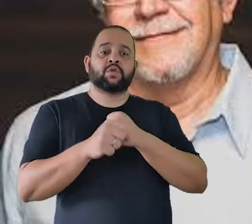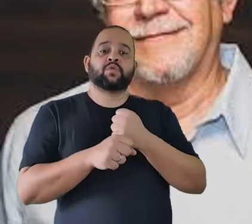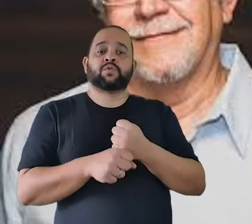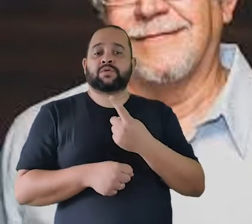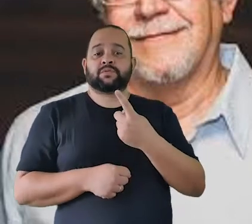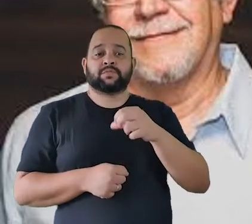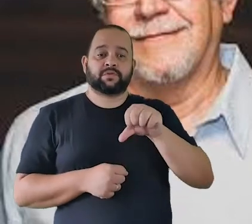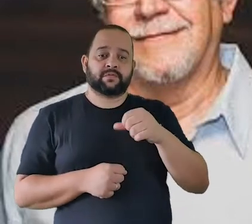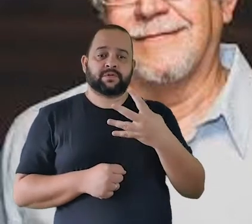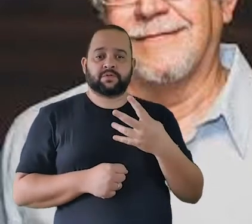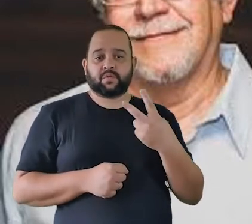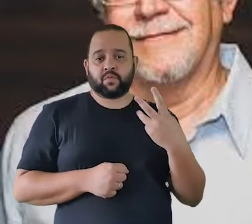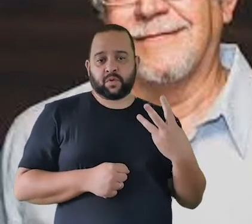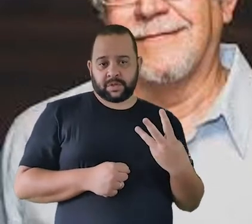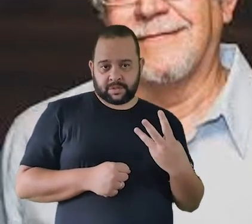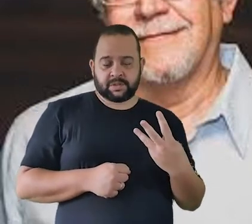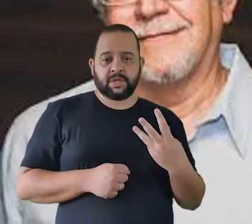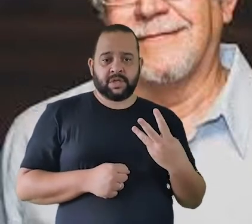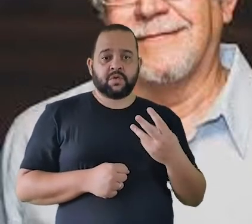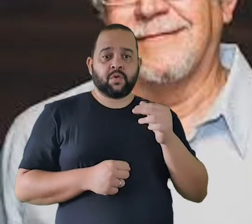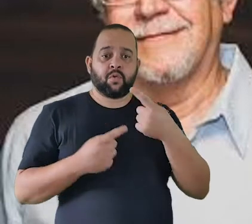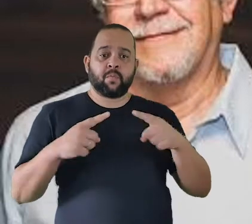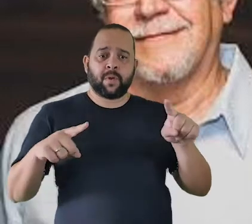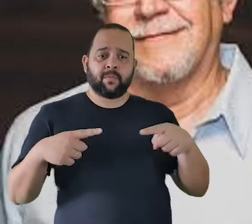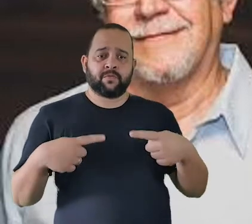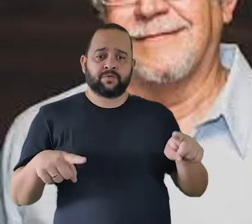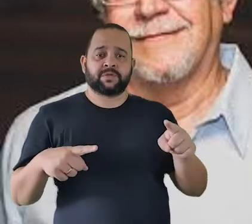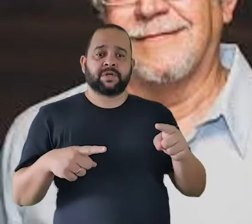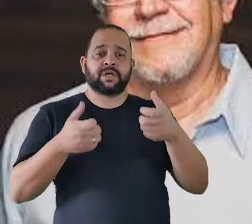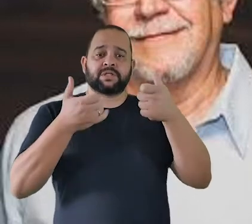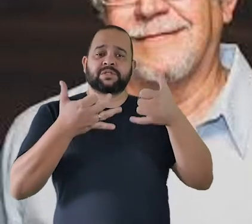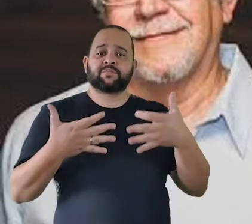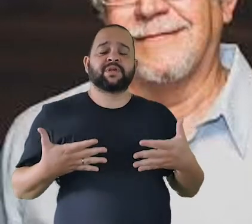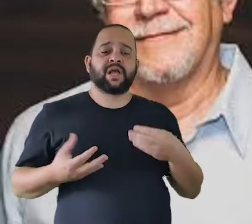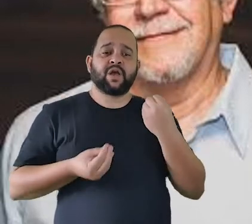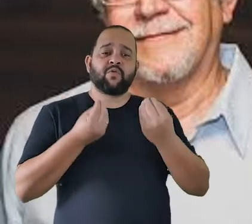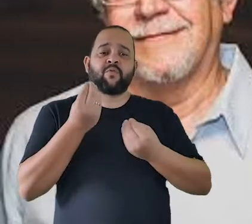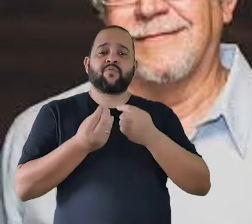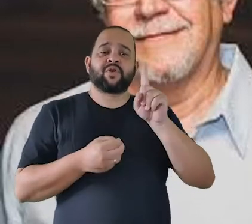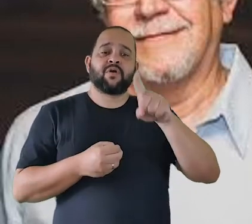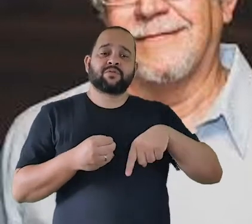sucesso de público porque ela descreve o interior de uma siderurgia